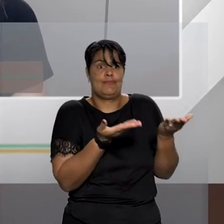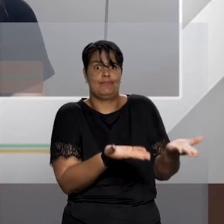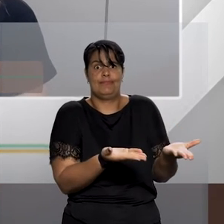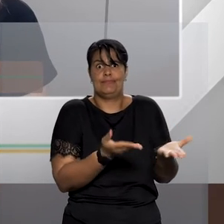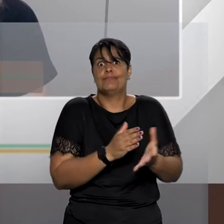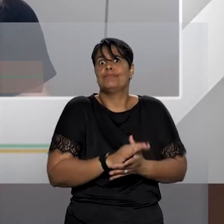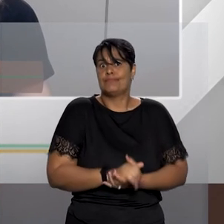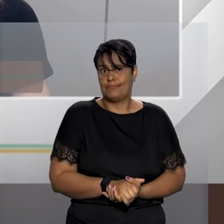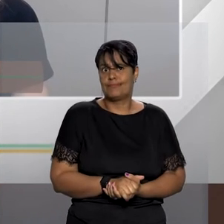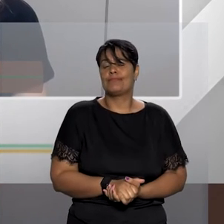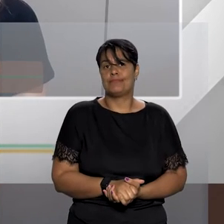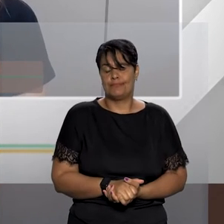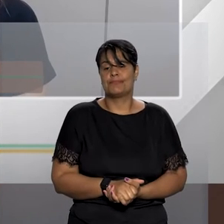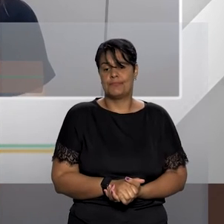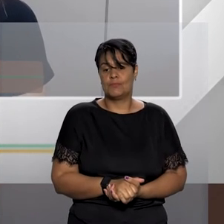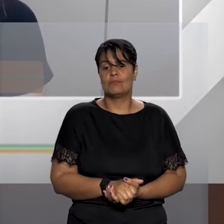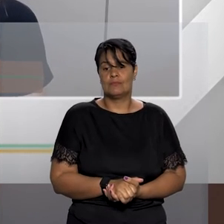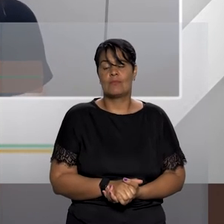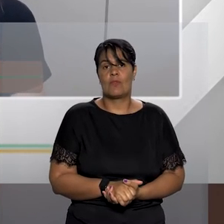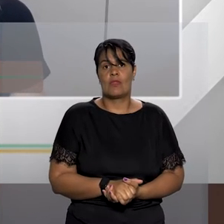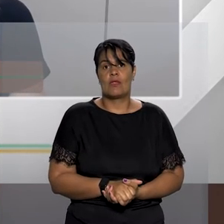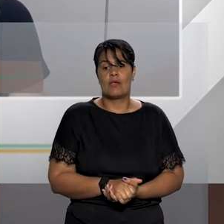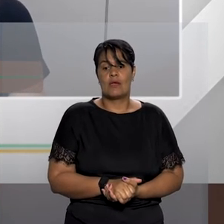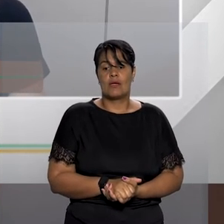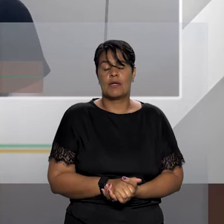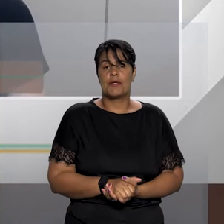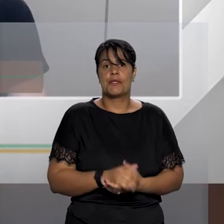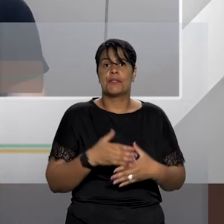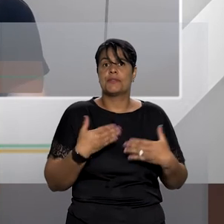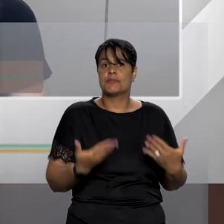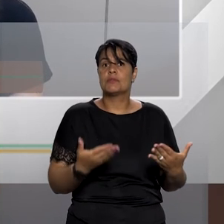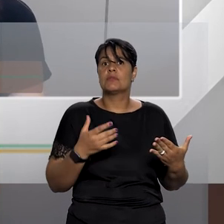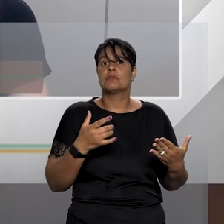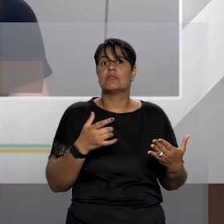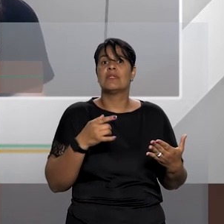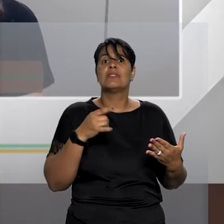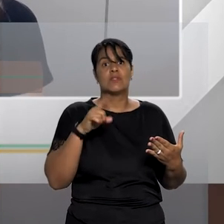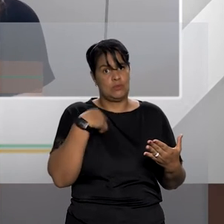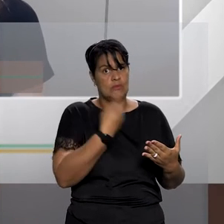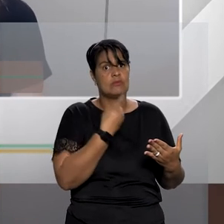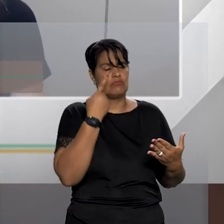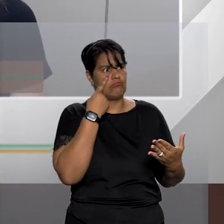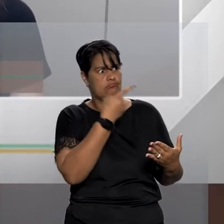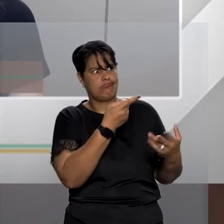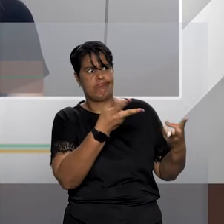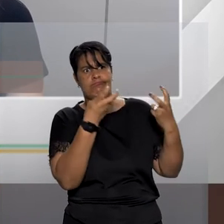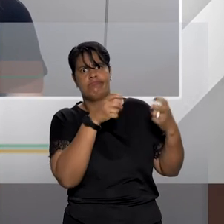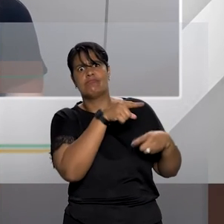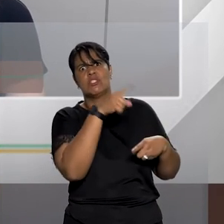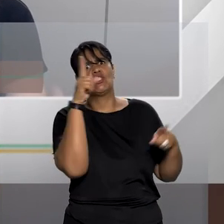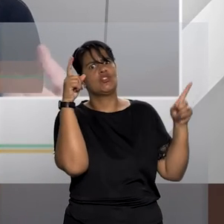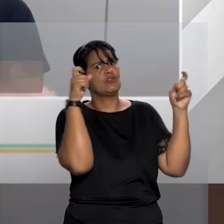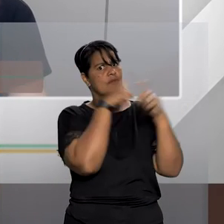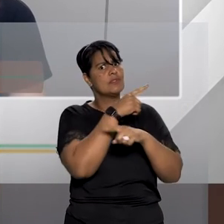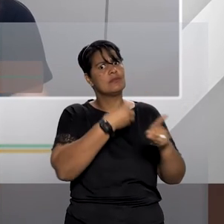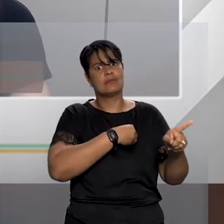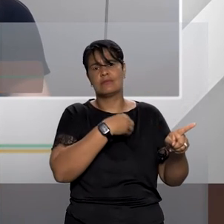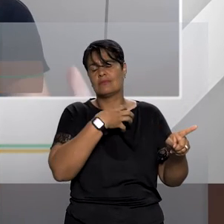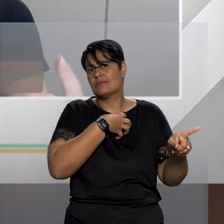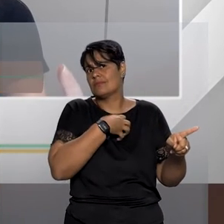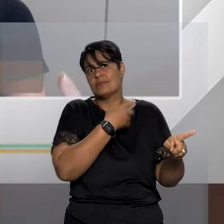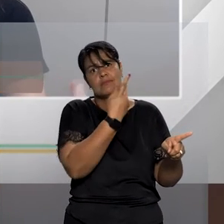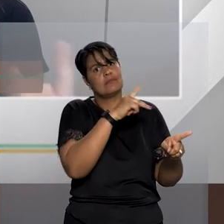que aí contornam toda essa convivência familiar então nós vamos ter uma grande dificuldade para que essa mulher possa